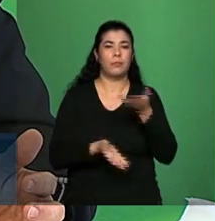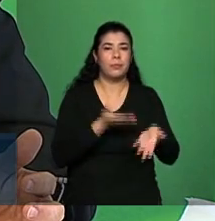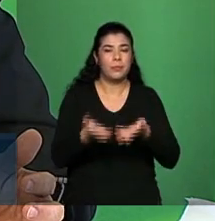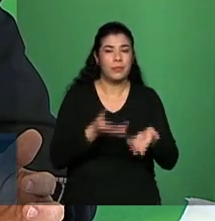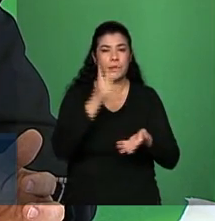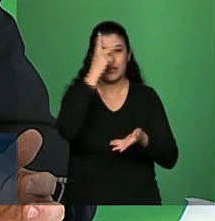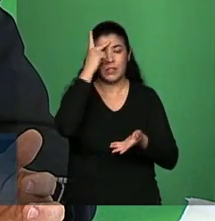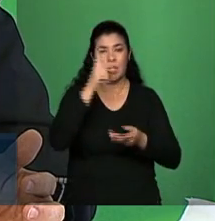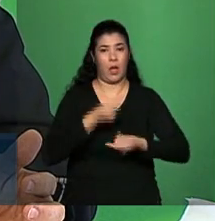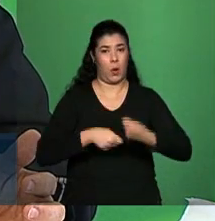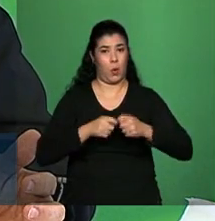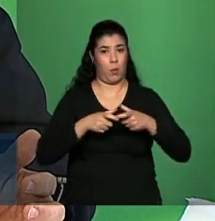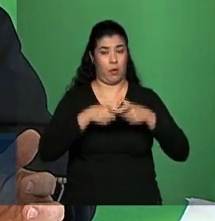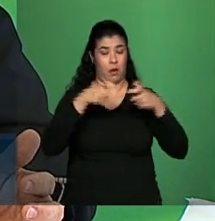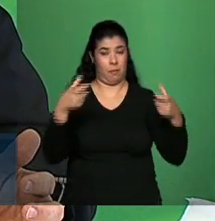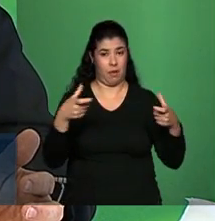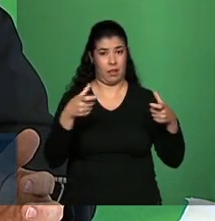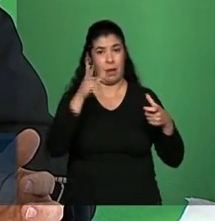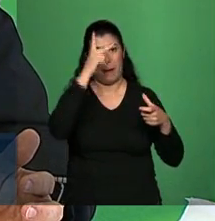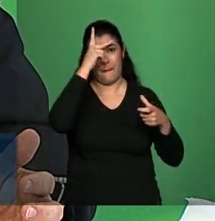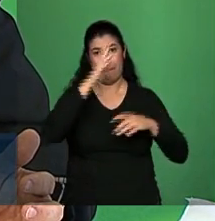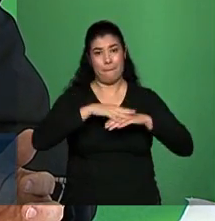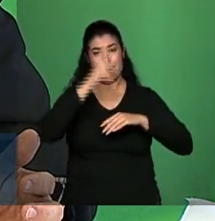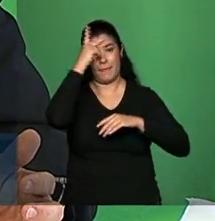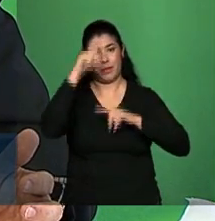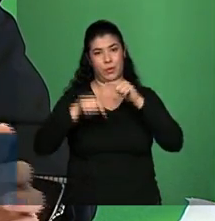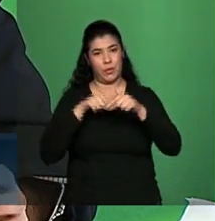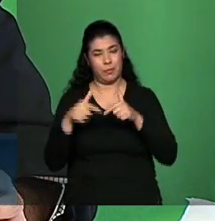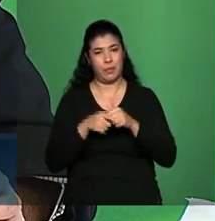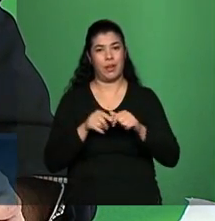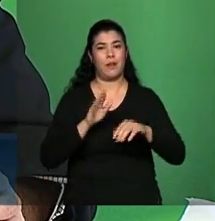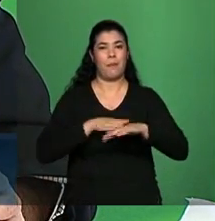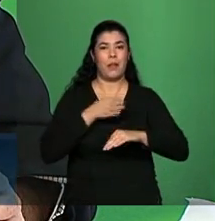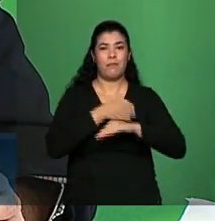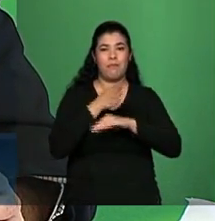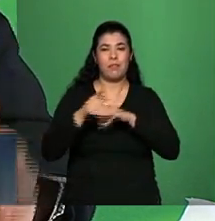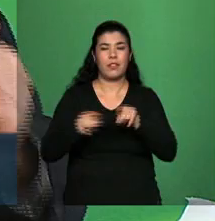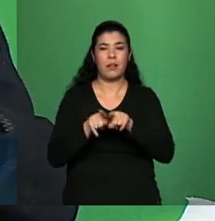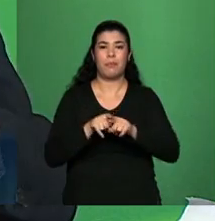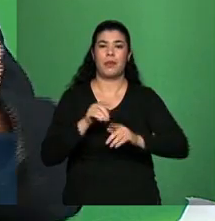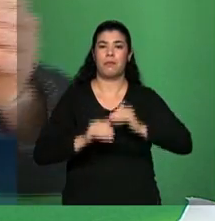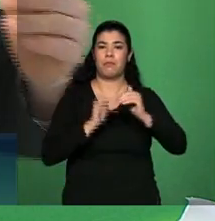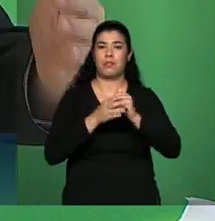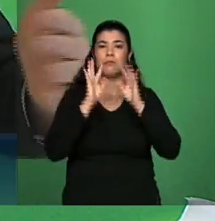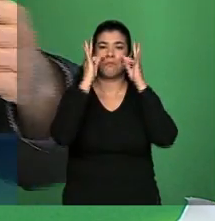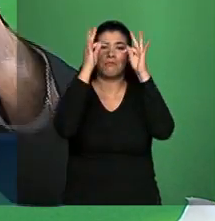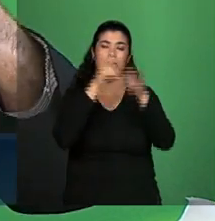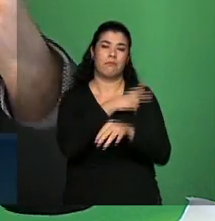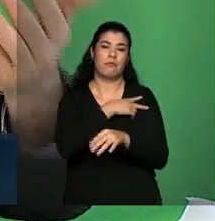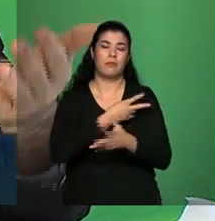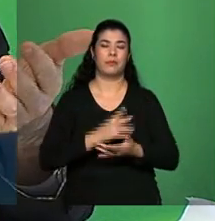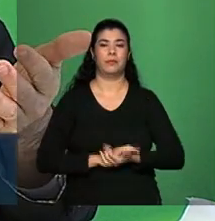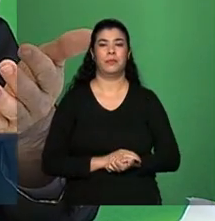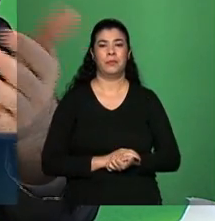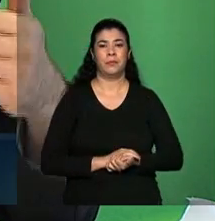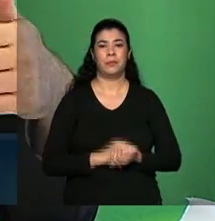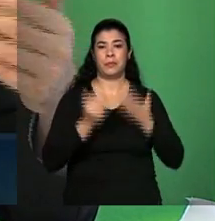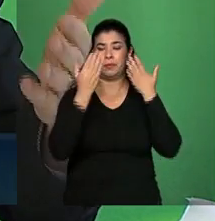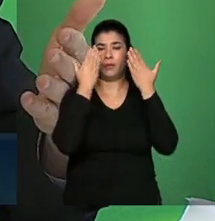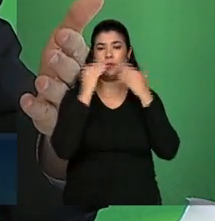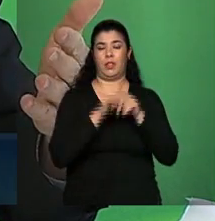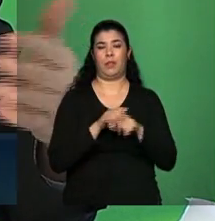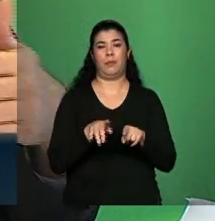gente trabalhando com mais investimento e progresso técnico. A gente, quando olha, inclusive, exatamente